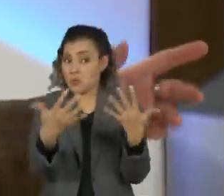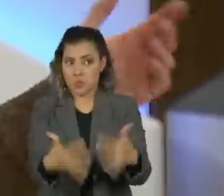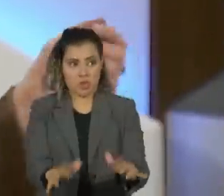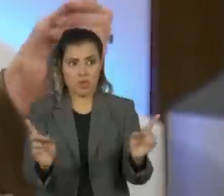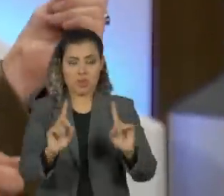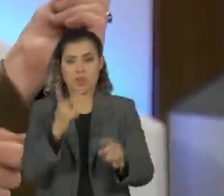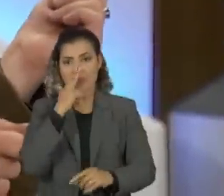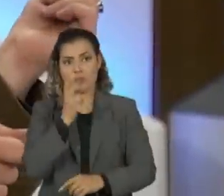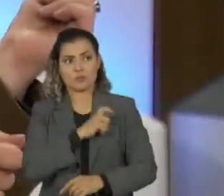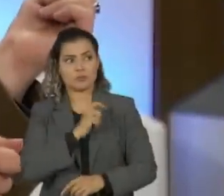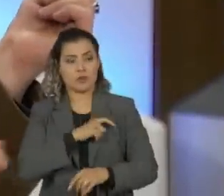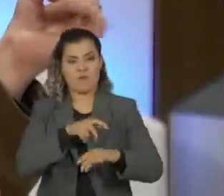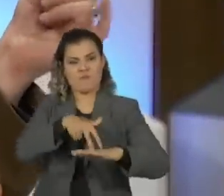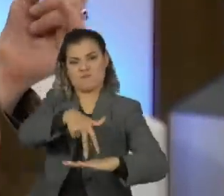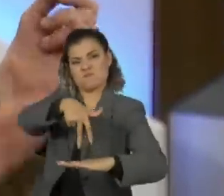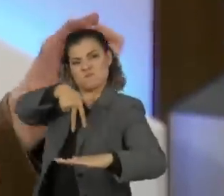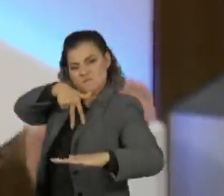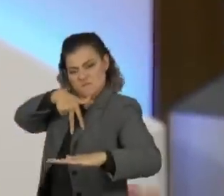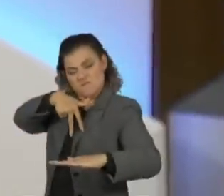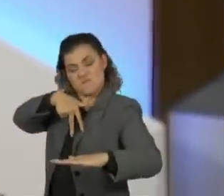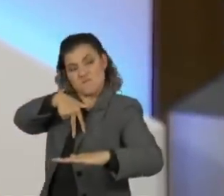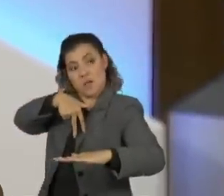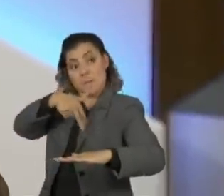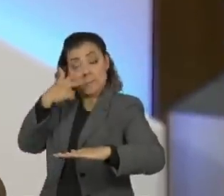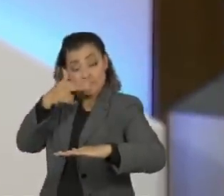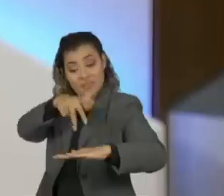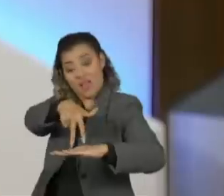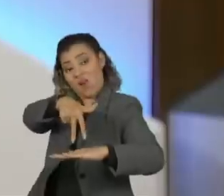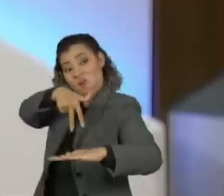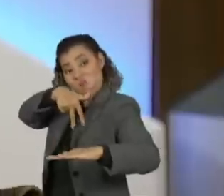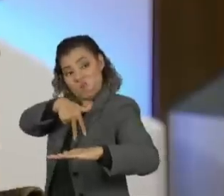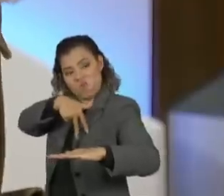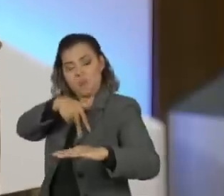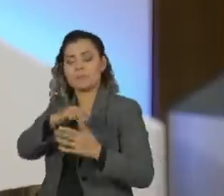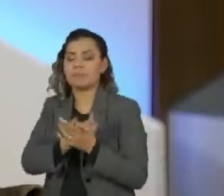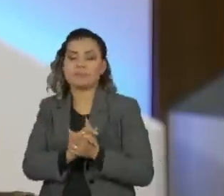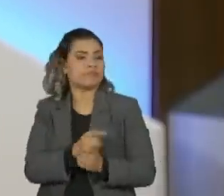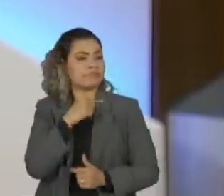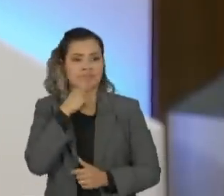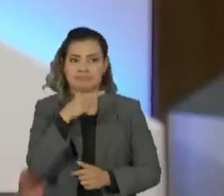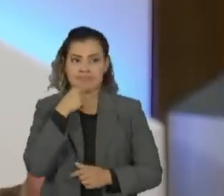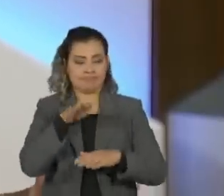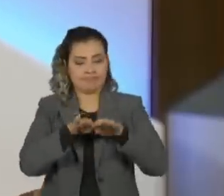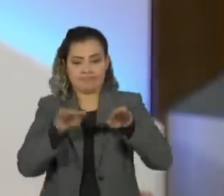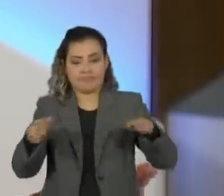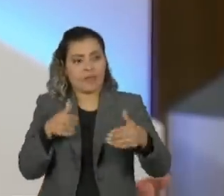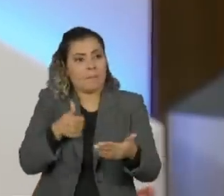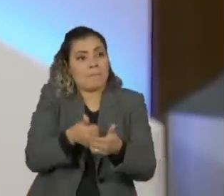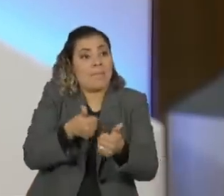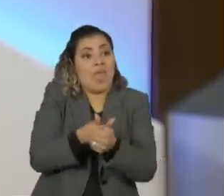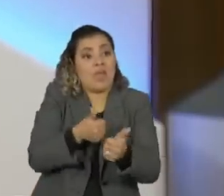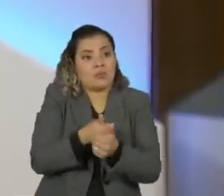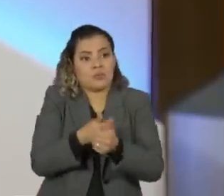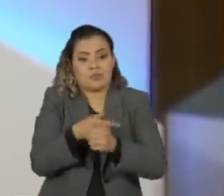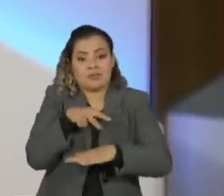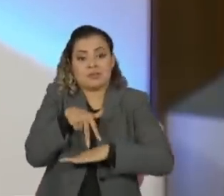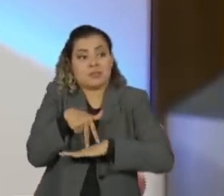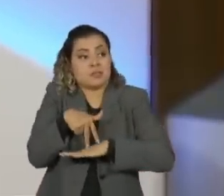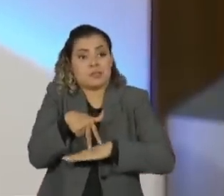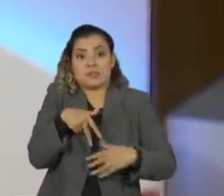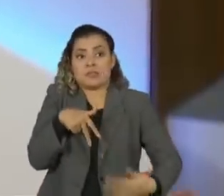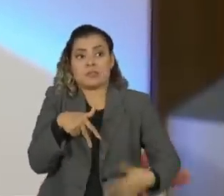eles vão me sacanear, eu vou fugir no carro, eu vou tocar e ir até o final. E isso não aconteceu, porque nós estávamos fisicamente